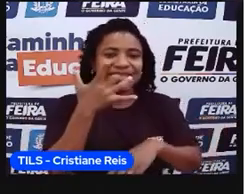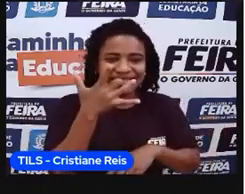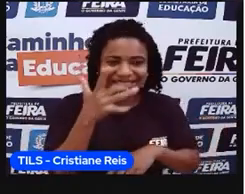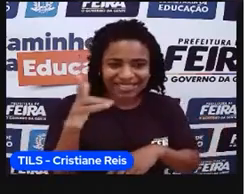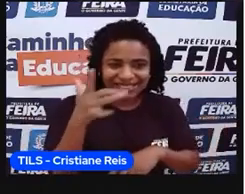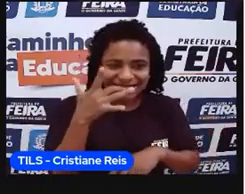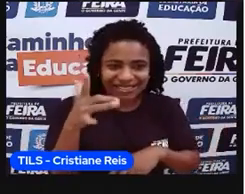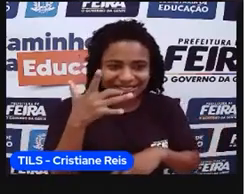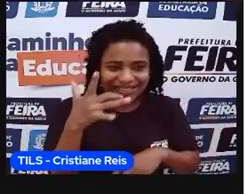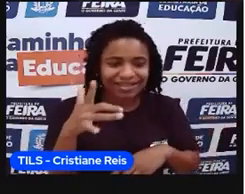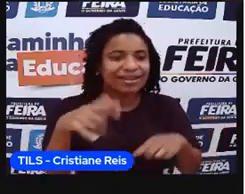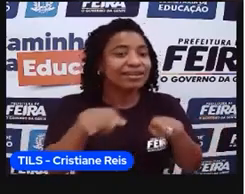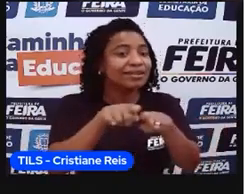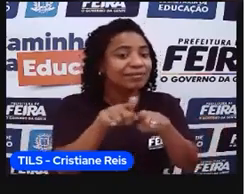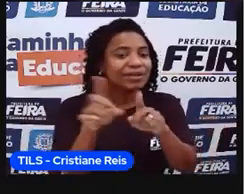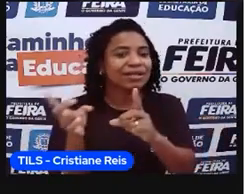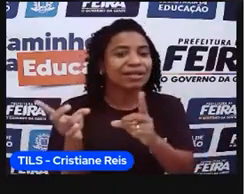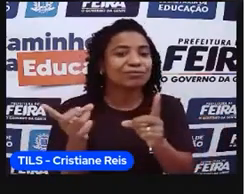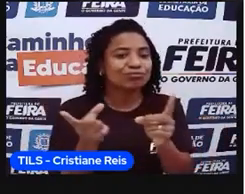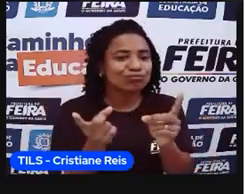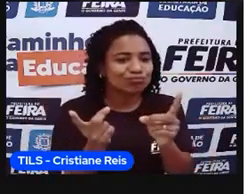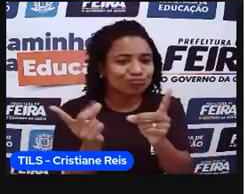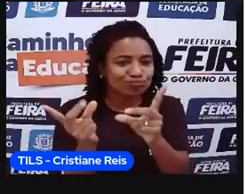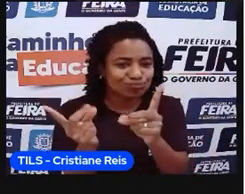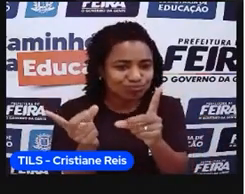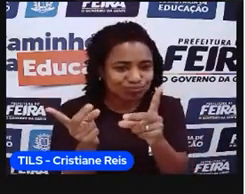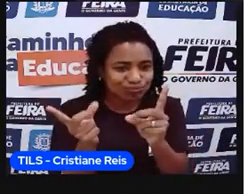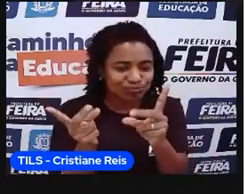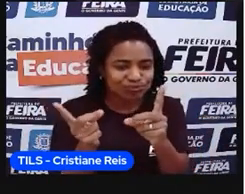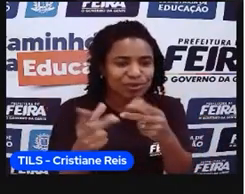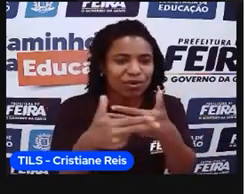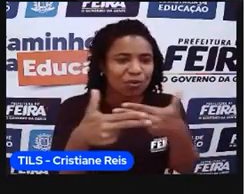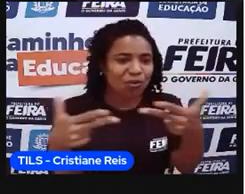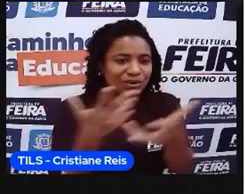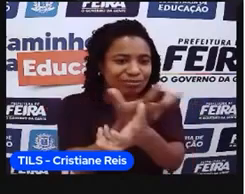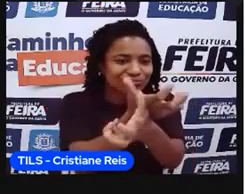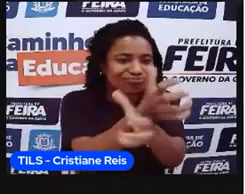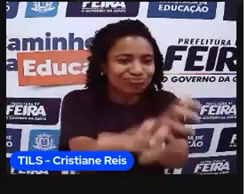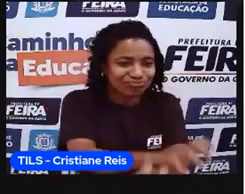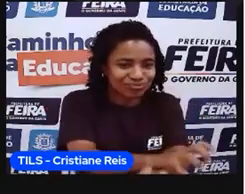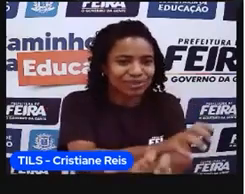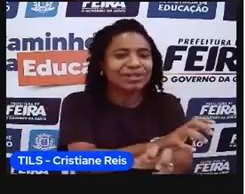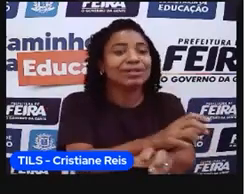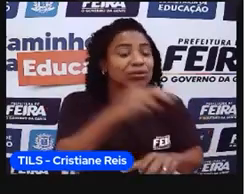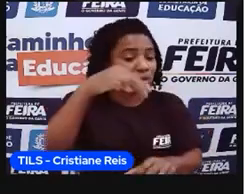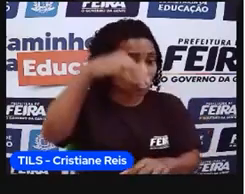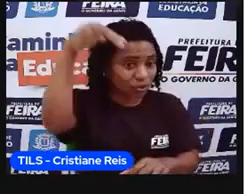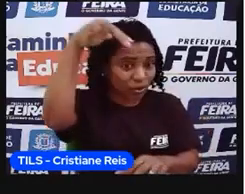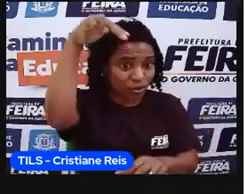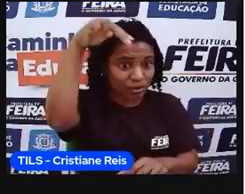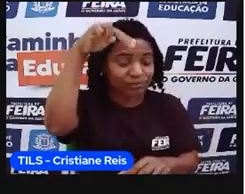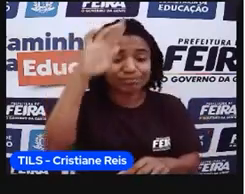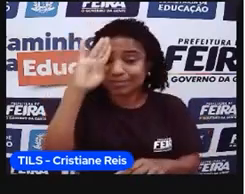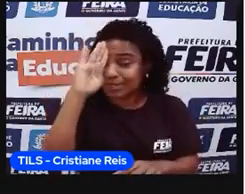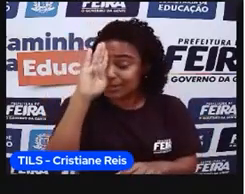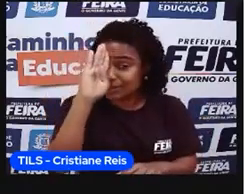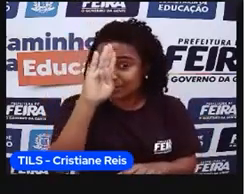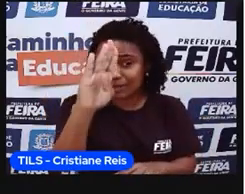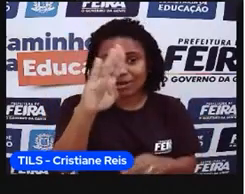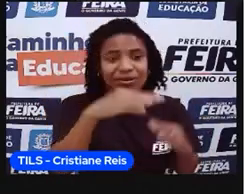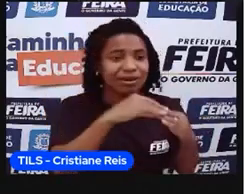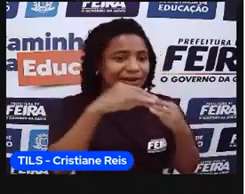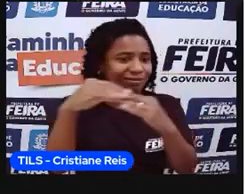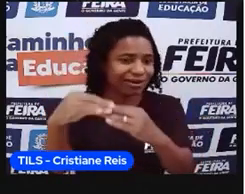drogas do sertão, que é a característica principal, foi adentrar o interior, principalmente na região norte. Falamos, né, da questão da